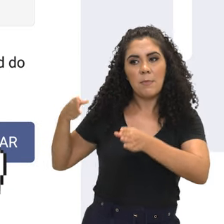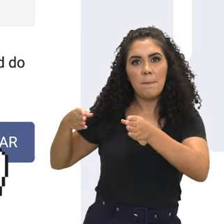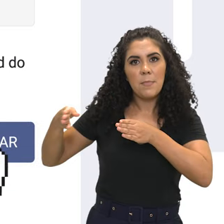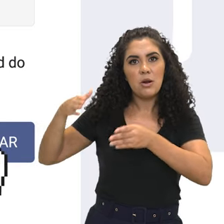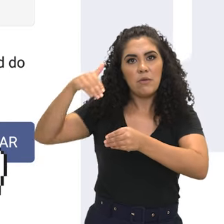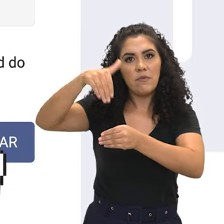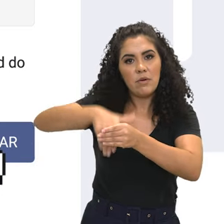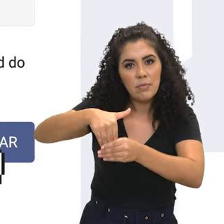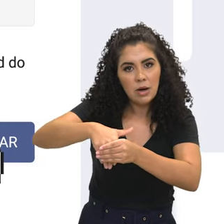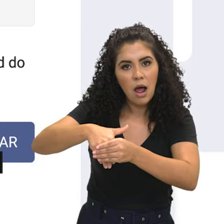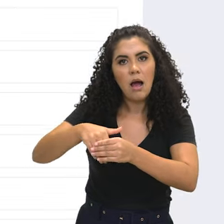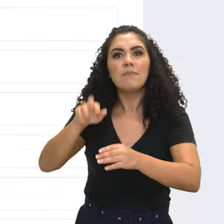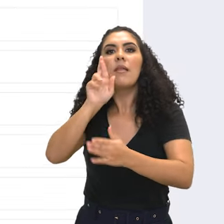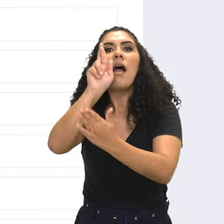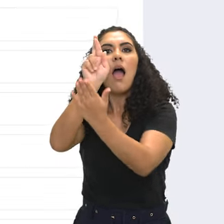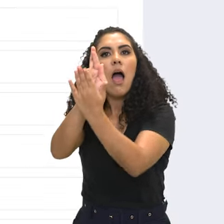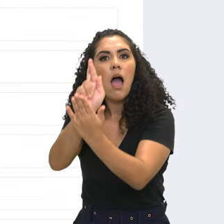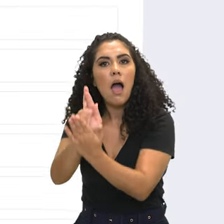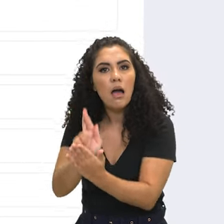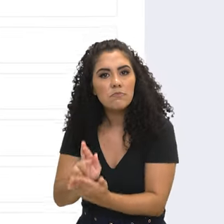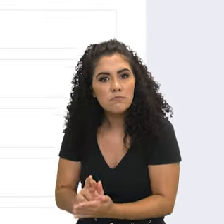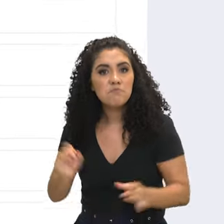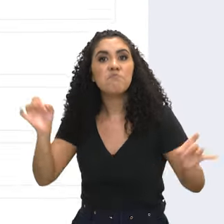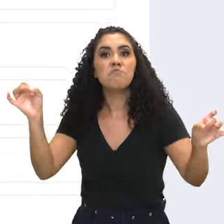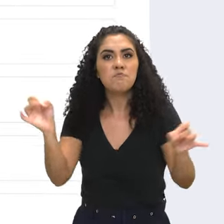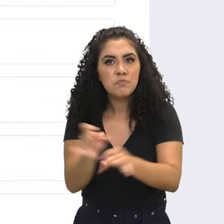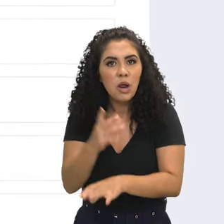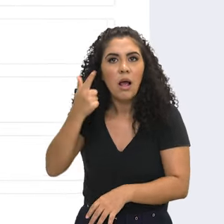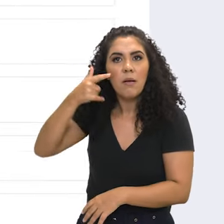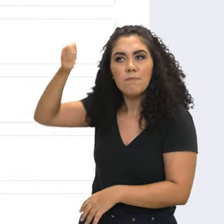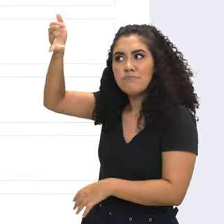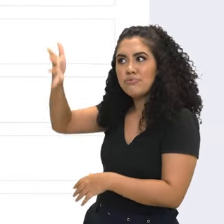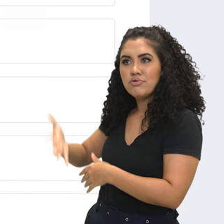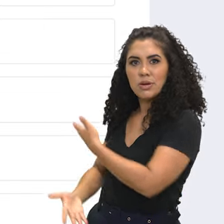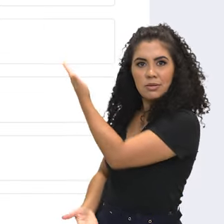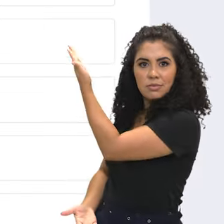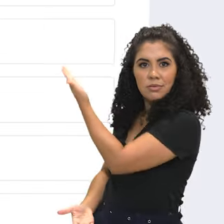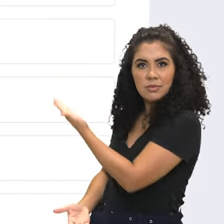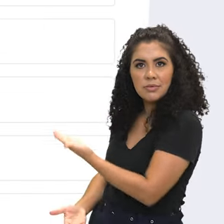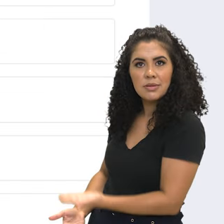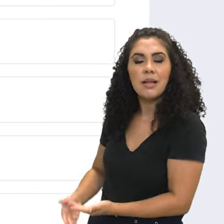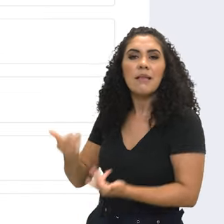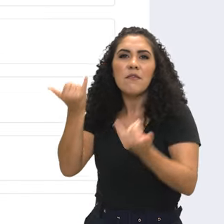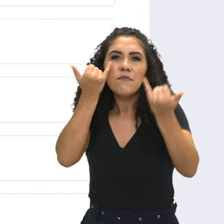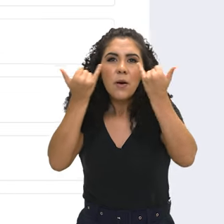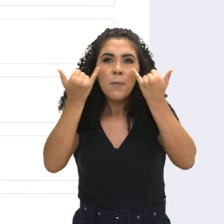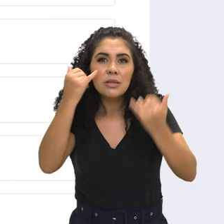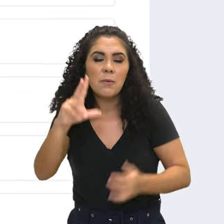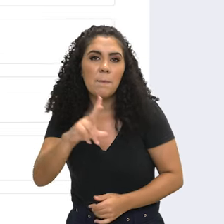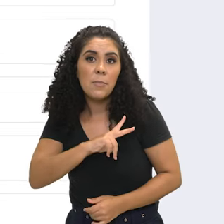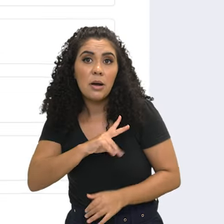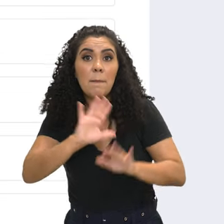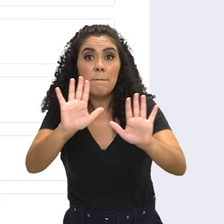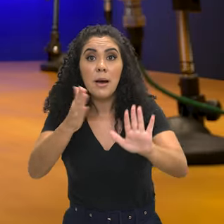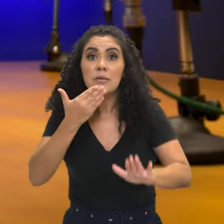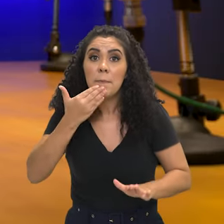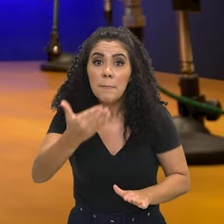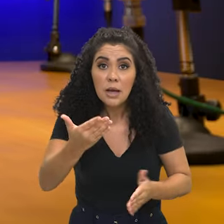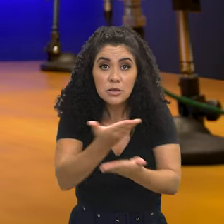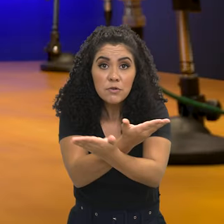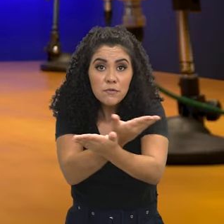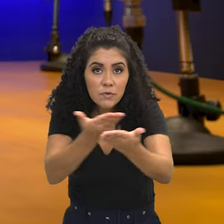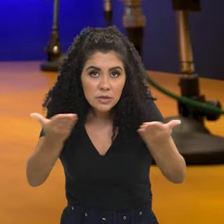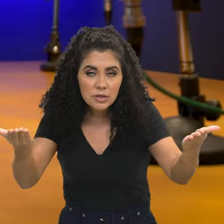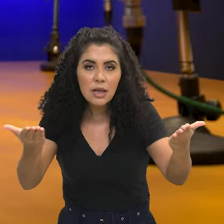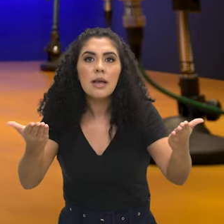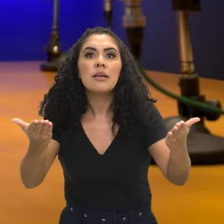voluntário ou eleitoral e depois eu vou para o questionário sociodemográfico, no qual eu vou ter que colocar uma série de informações pessoais. Peço a